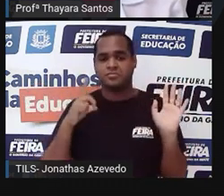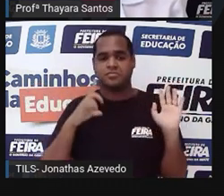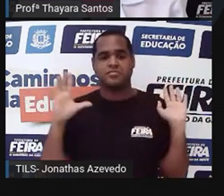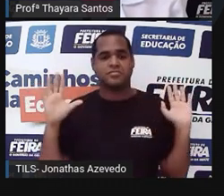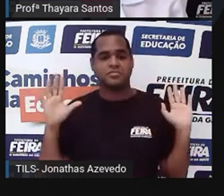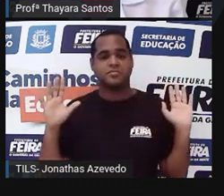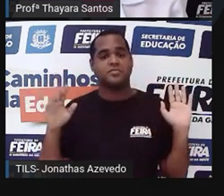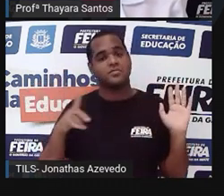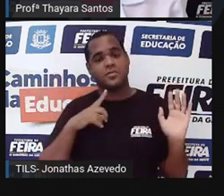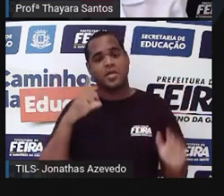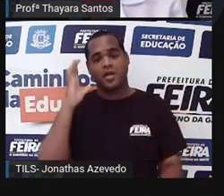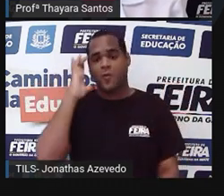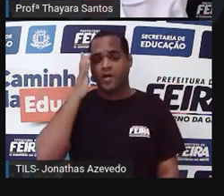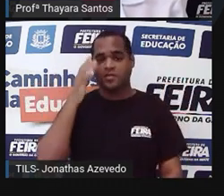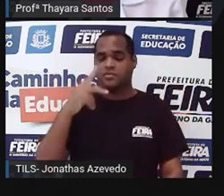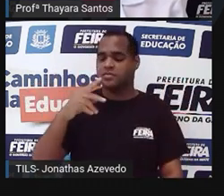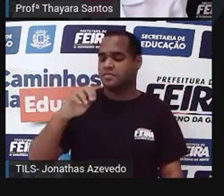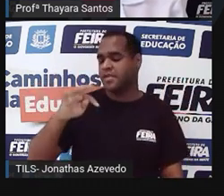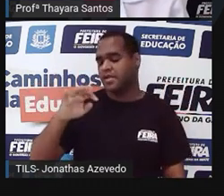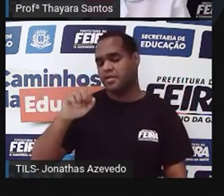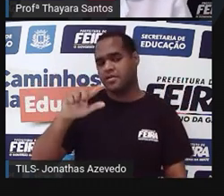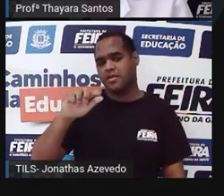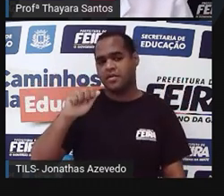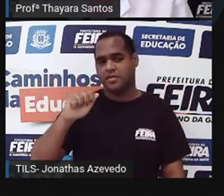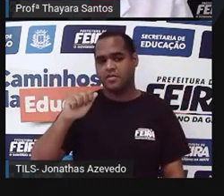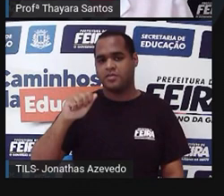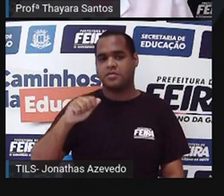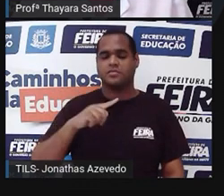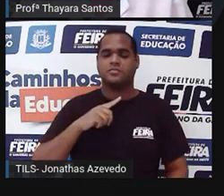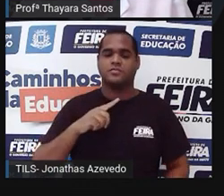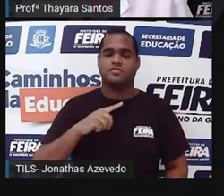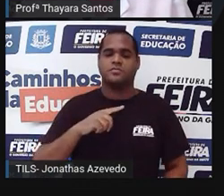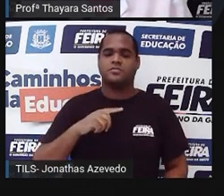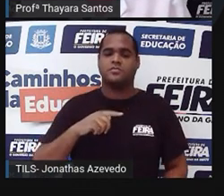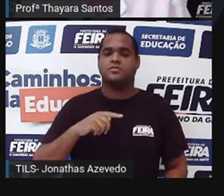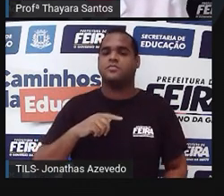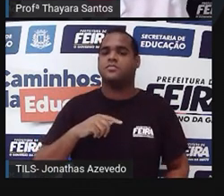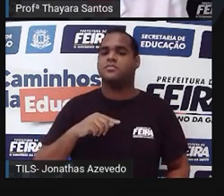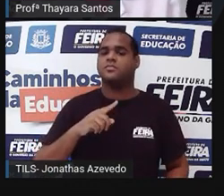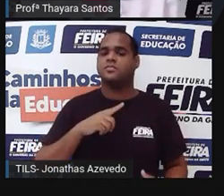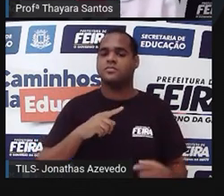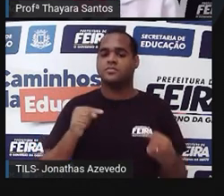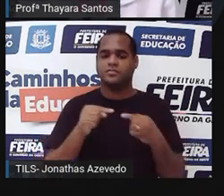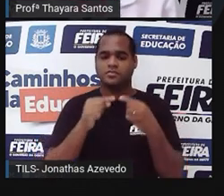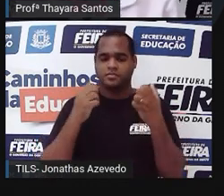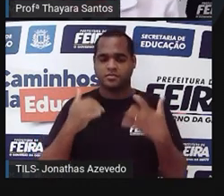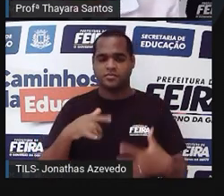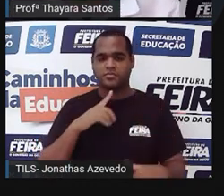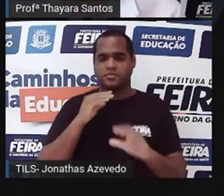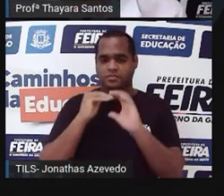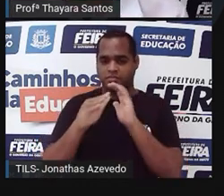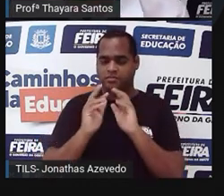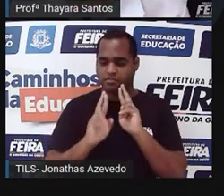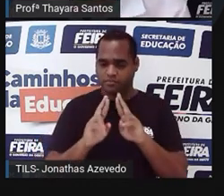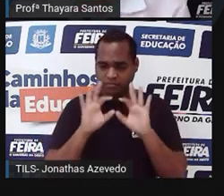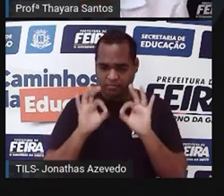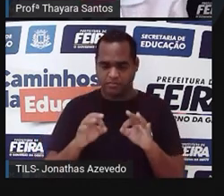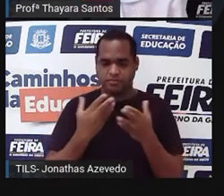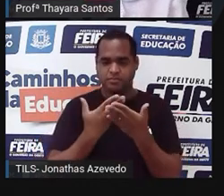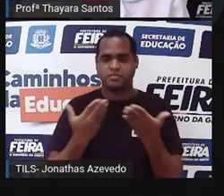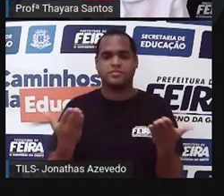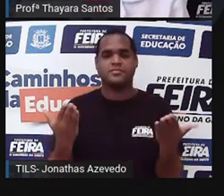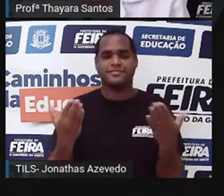eu acho que a pétala é essa partezinha daqui. Vamos lá. Será que eu acertei? É só clicar em enviar respostas. Vamos ver.